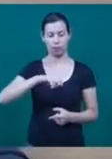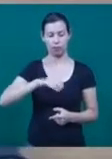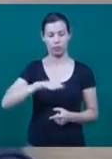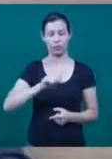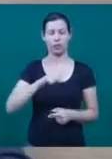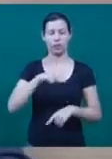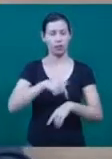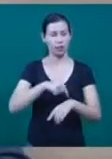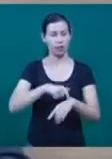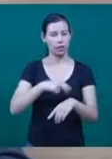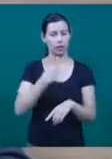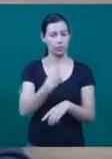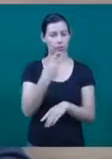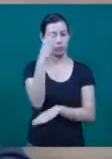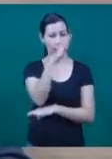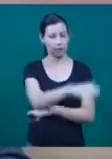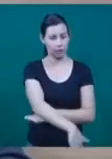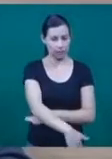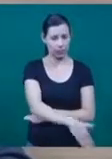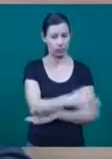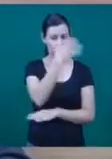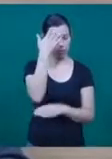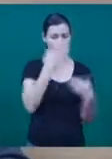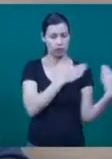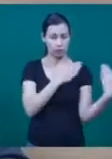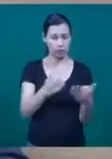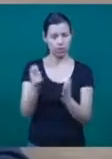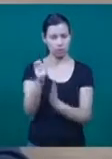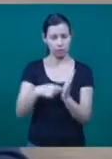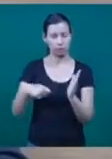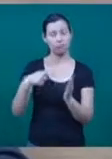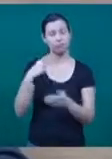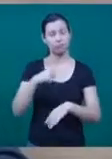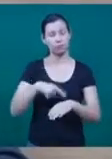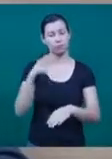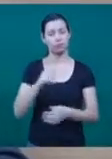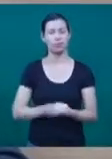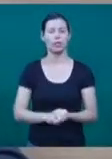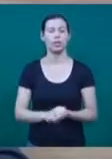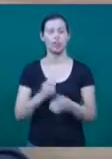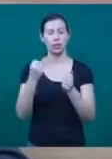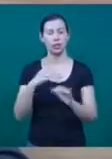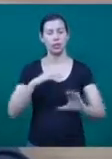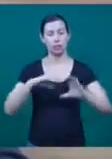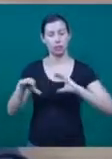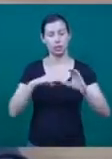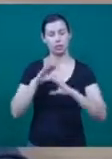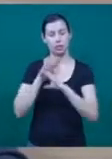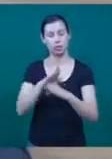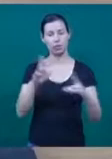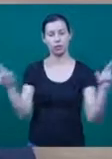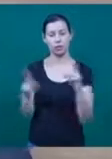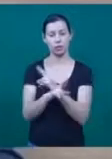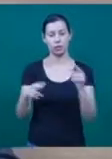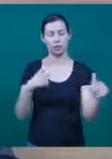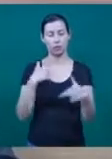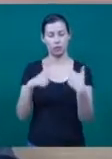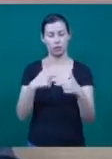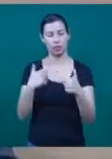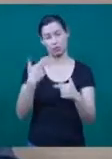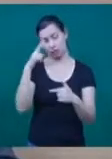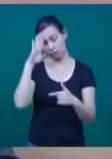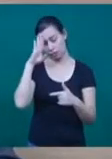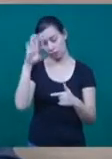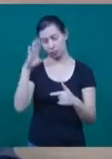e participar no mesmo momento, a inscrição vai ser feita na hora. E daqui a pouco, como a comunicação pode melhorar as relações de trabalho e, principalmente, o